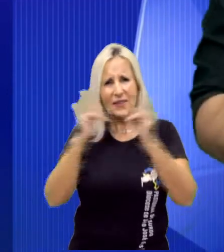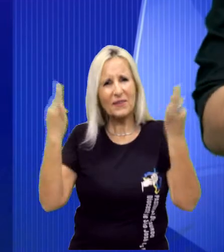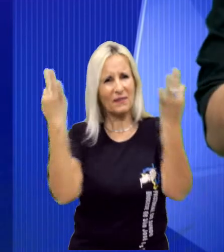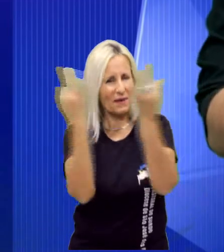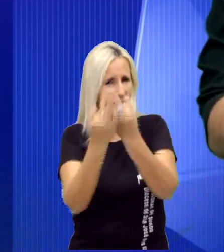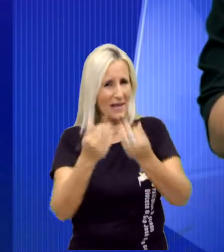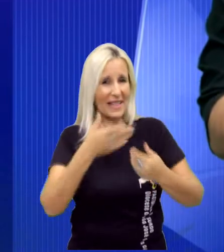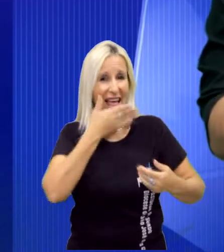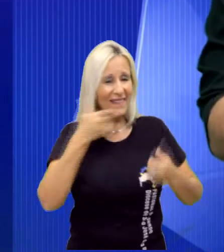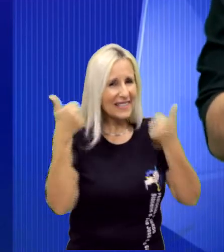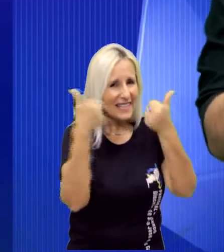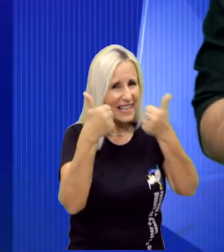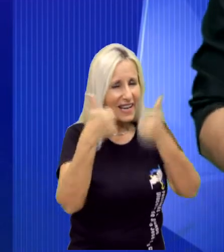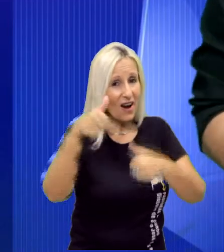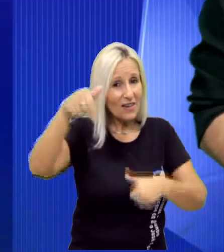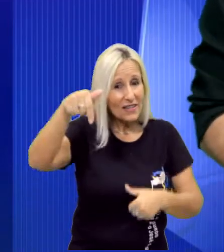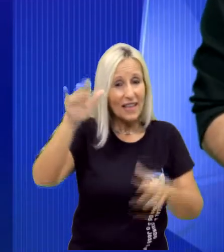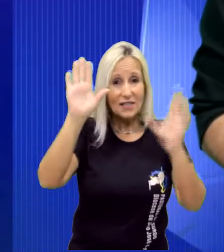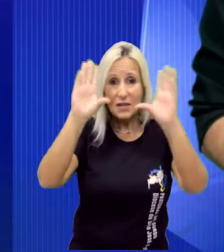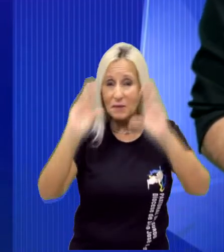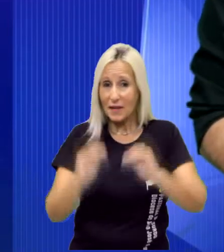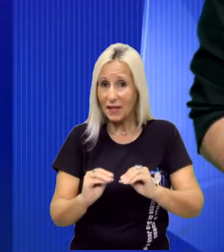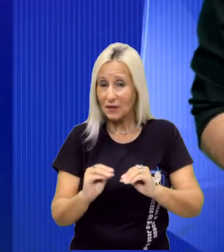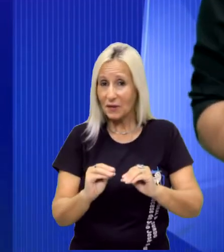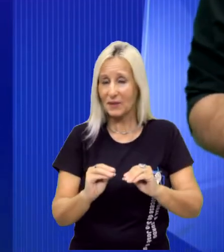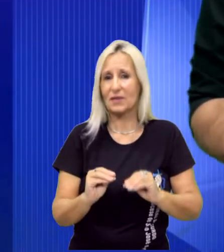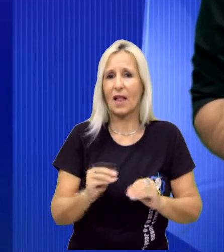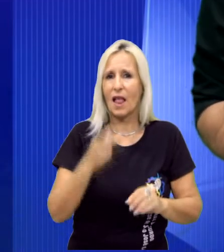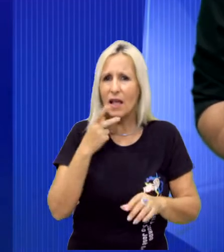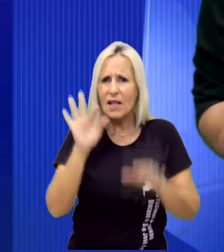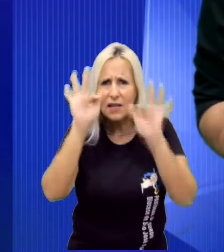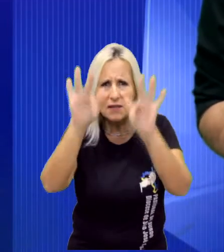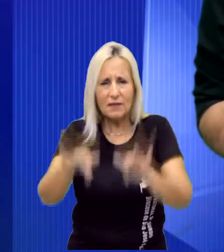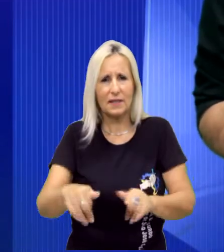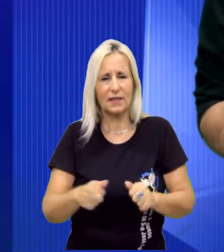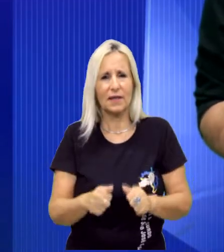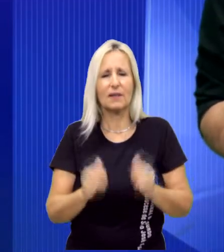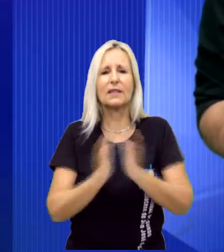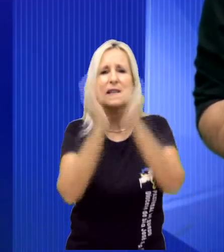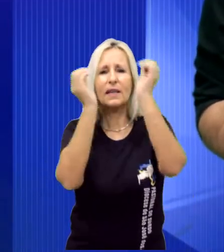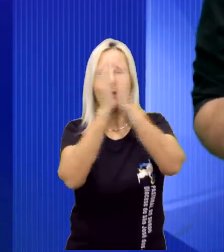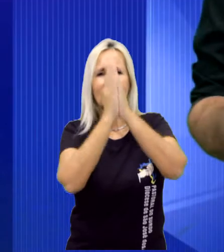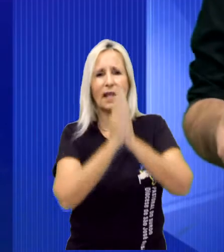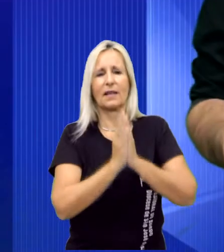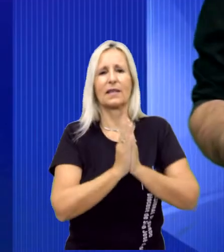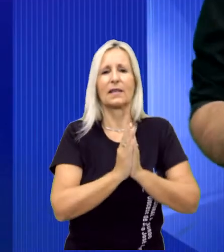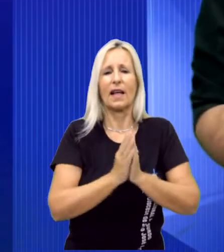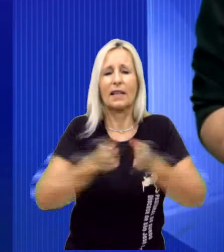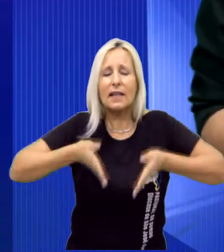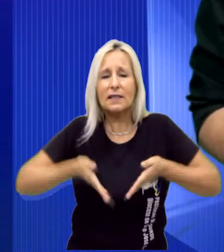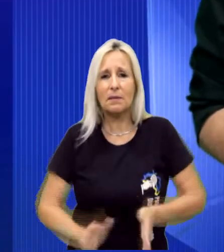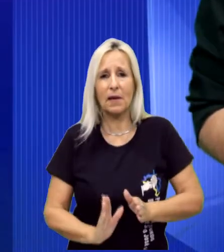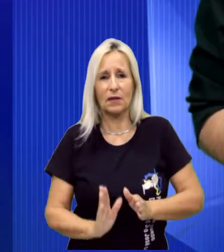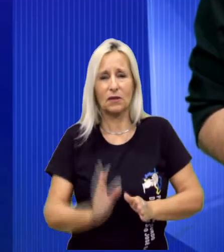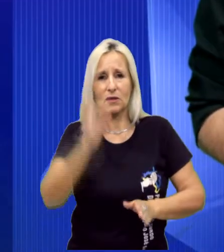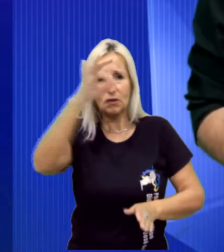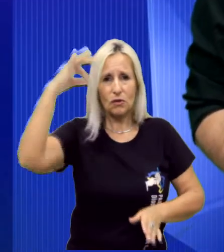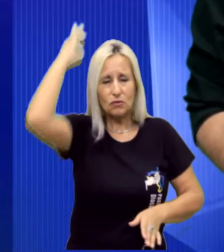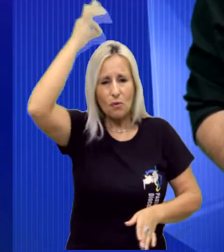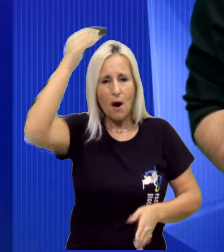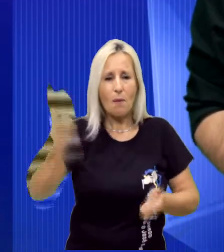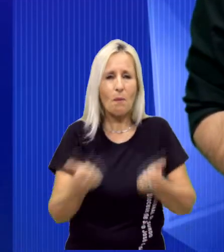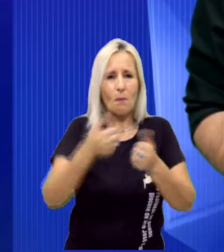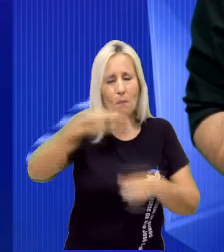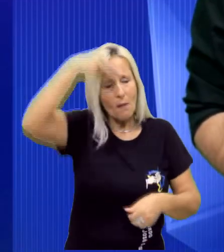família, será às 19h lá no Salão Paroquial. E nesse final de semana, celebramos a Natividade de São João Batista.